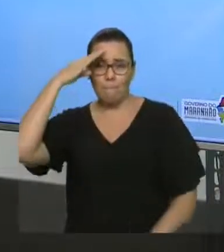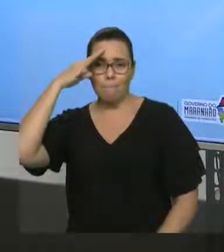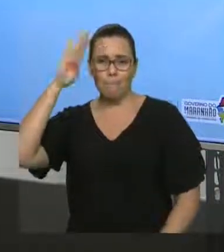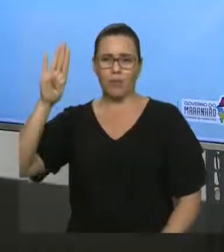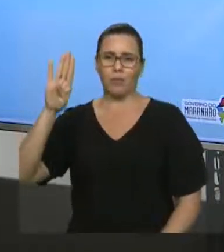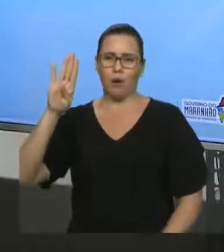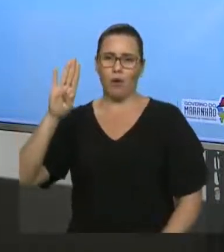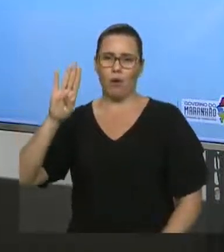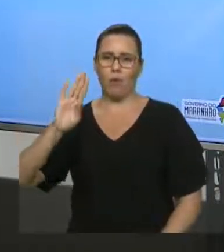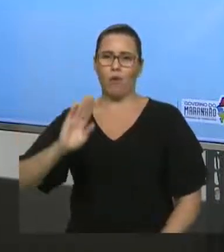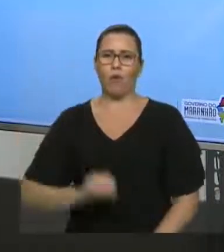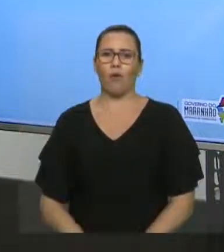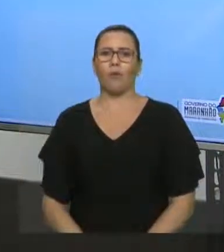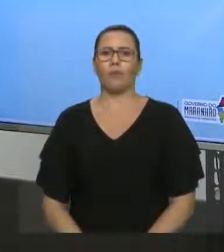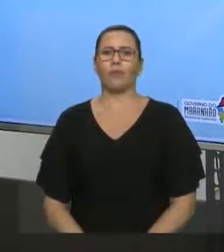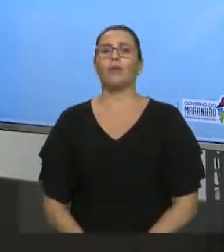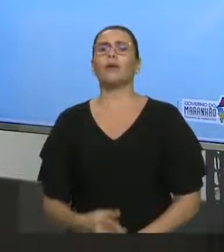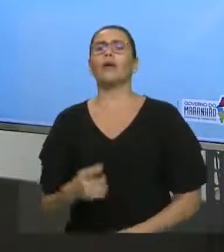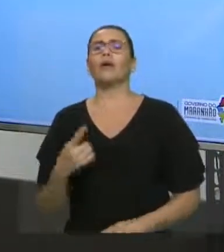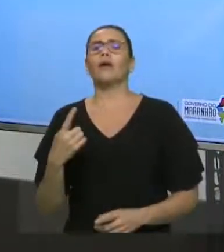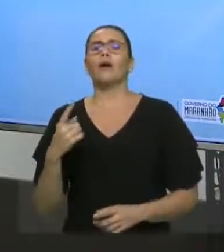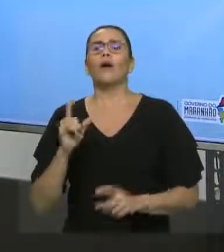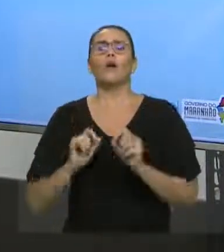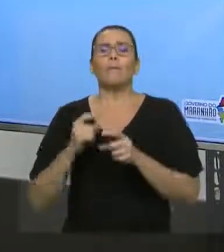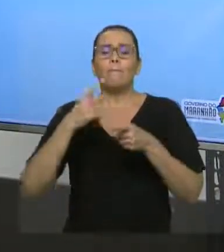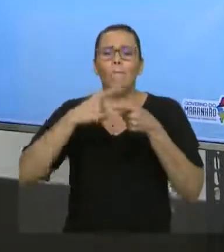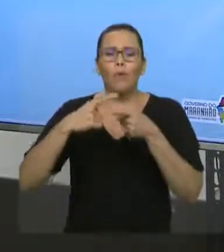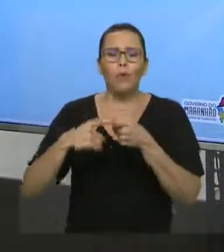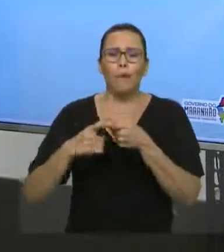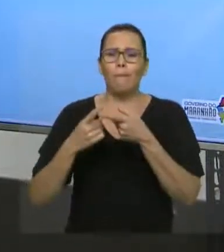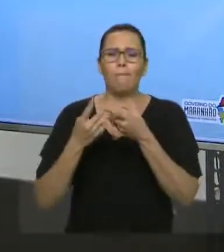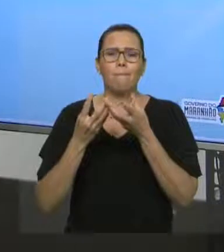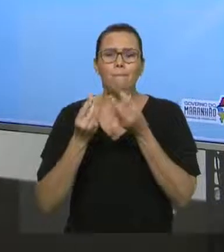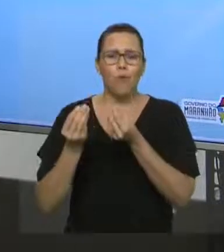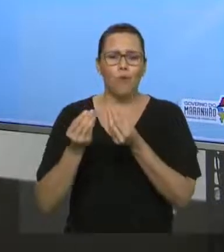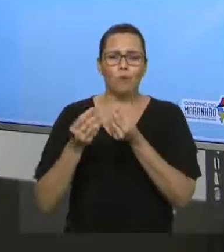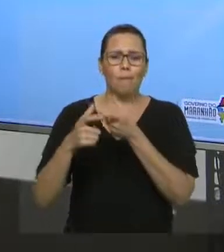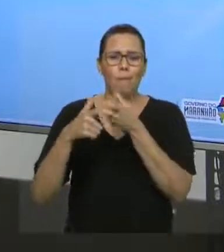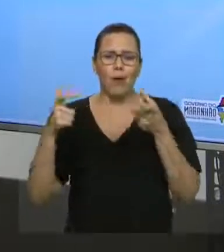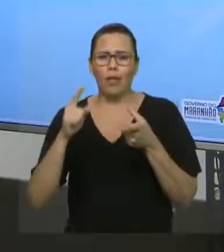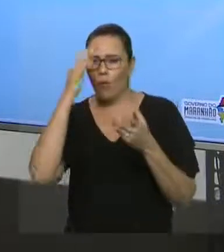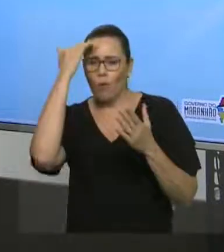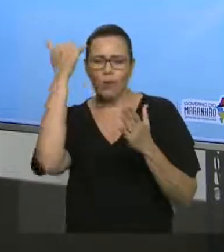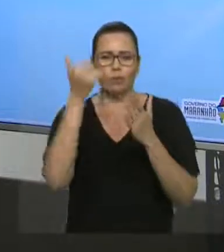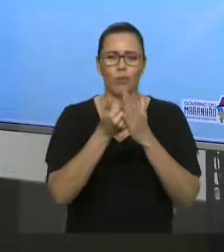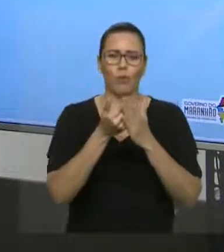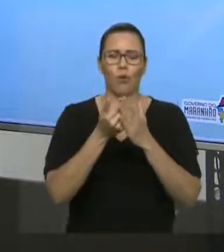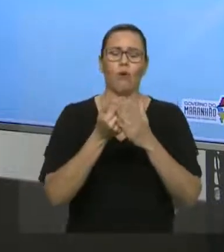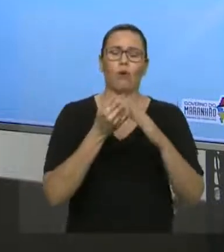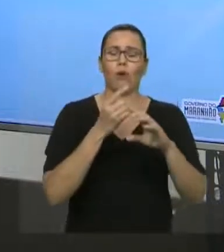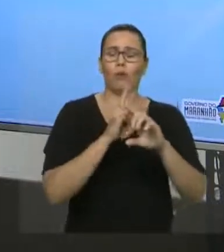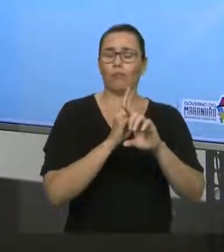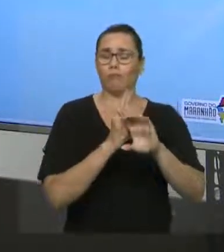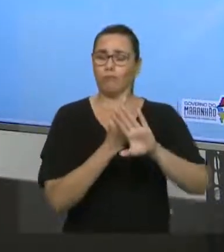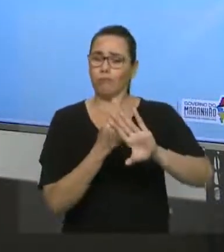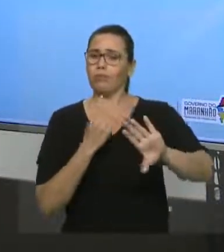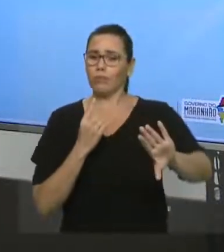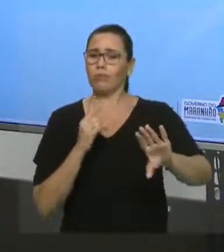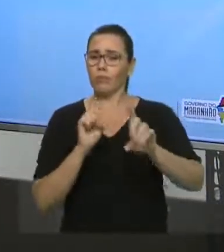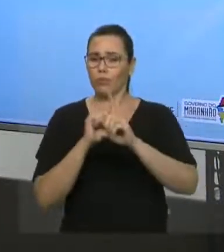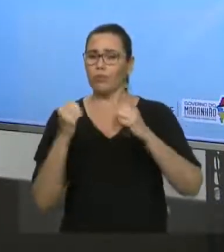muitos não respeitaram o distanciamento, ela exprime ideia de causa. Ela é a oração subordinada,